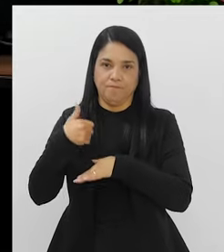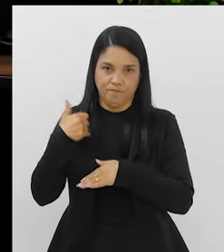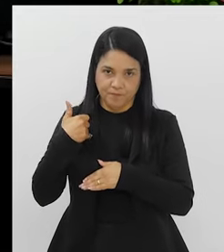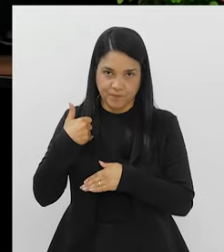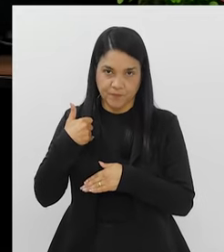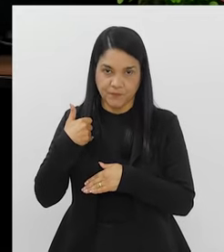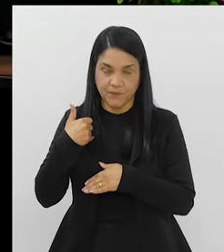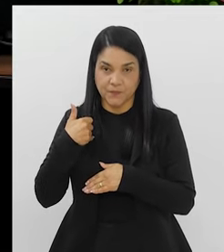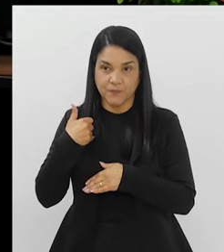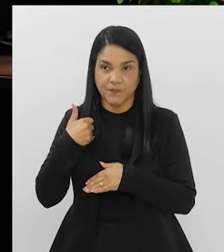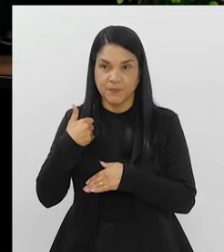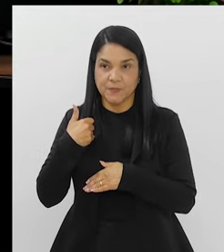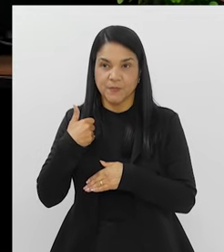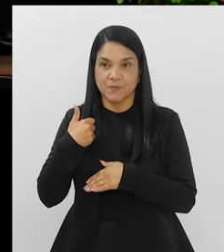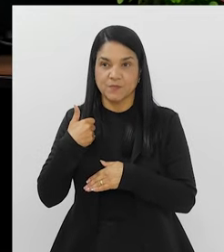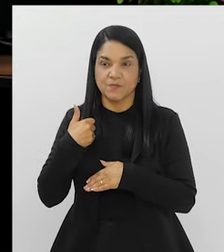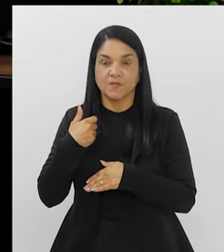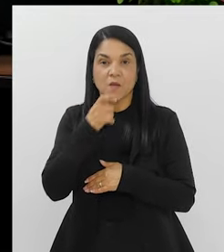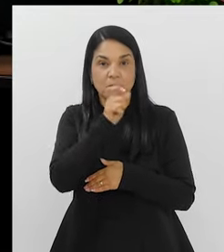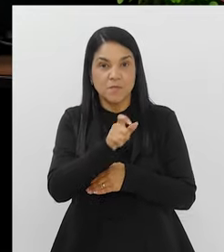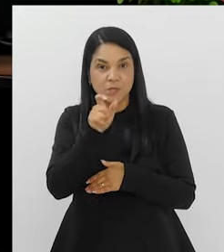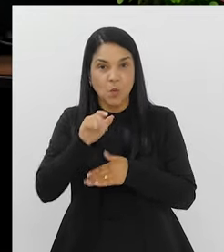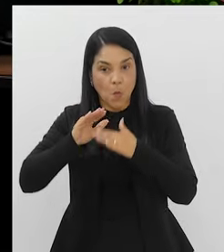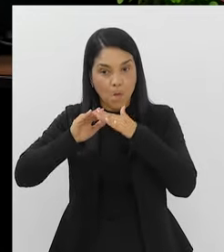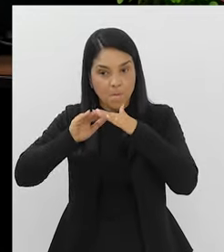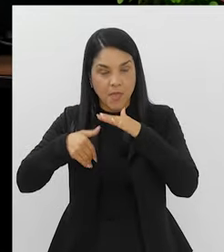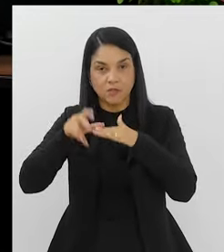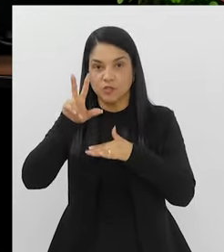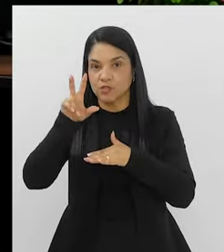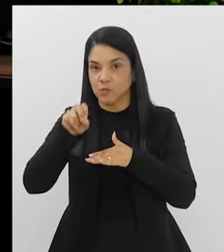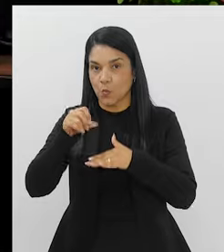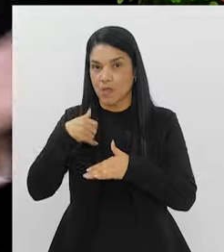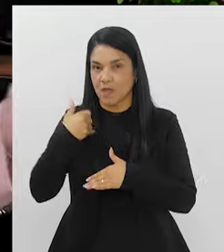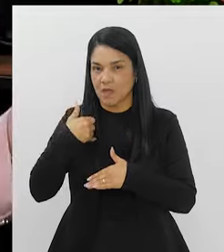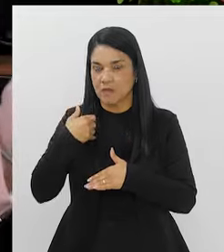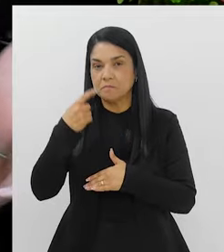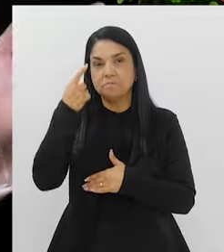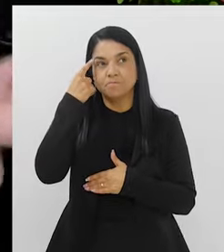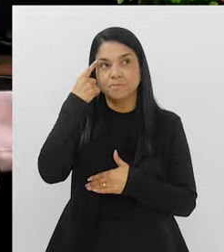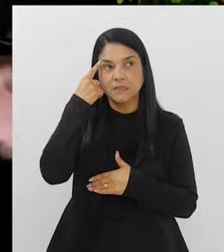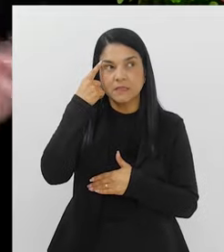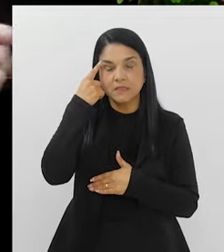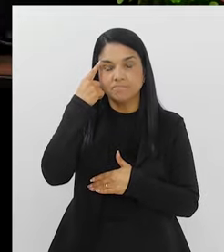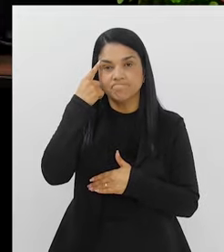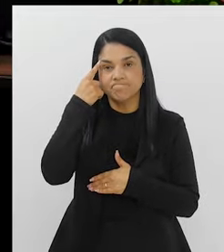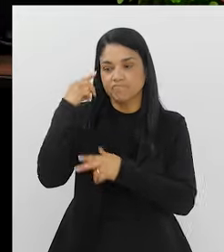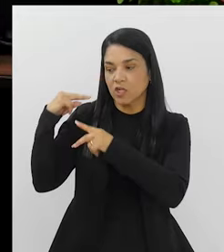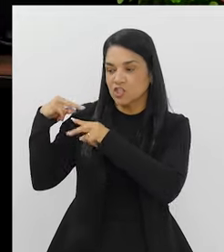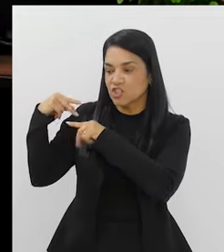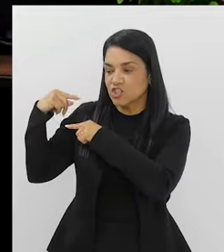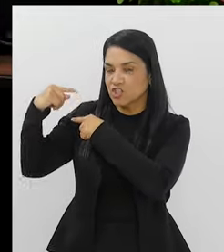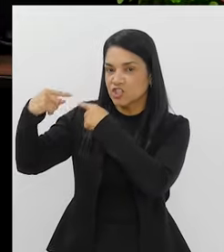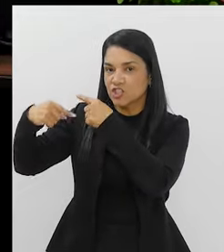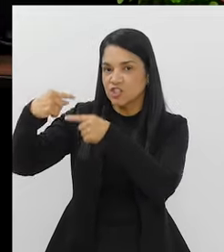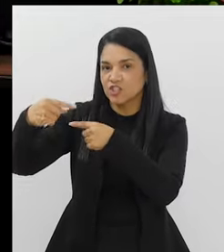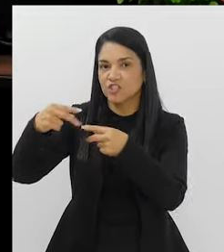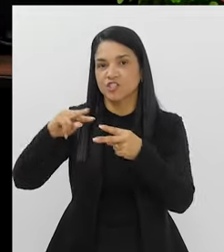dos 60 anos de idade. E... Pacientes com menos de 50 anos, a gente já tem que pensar numa